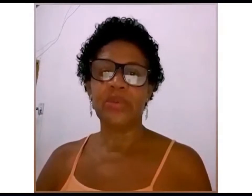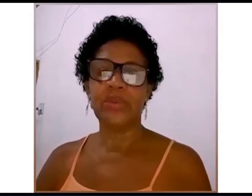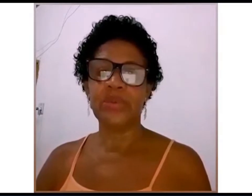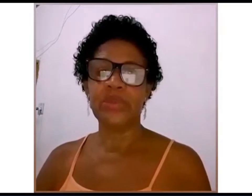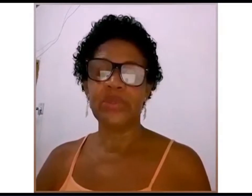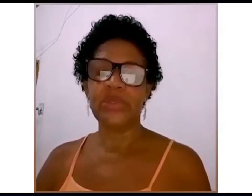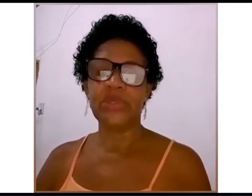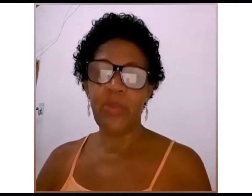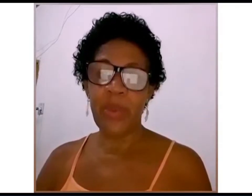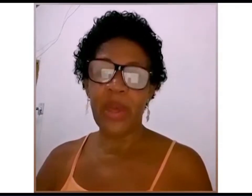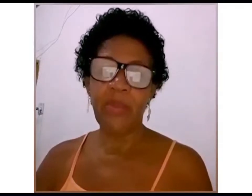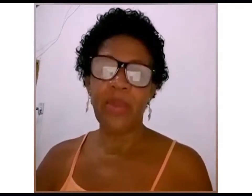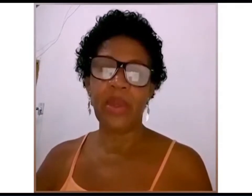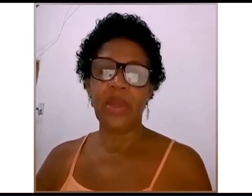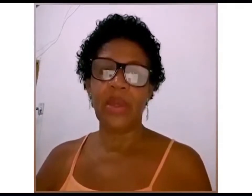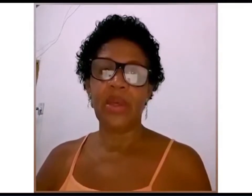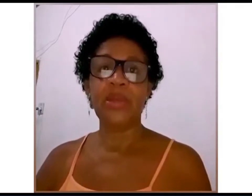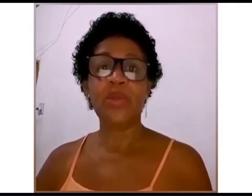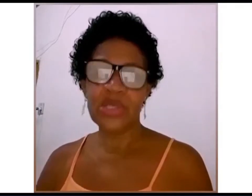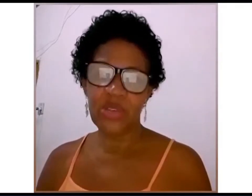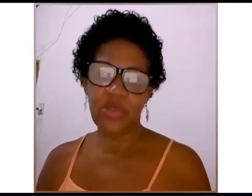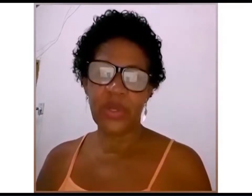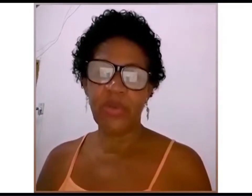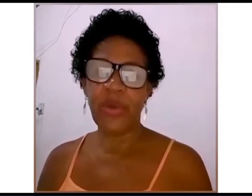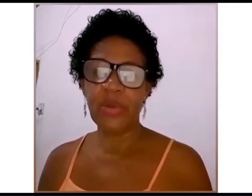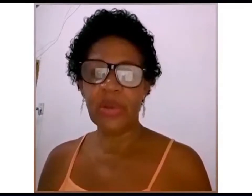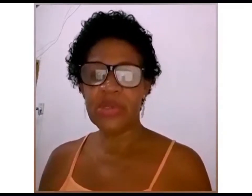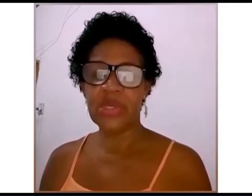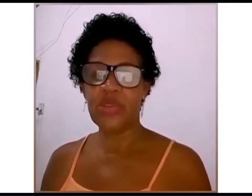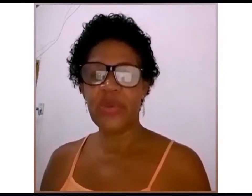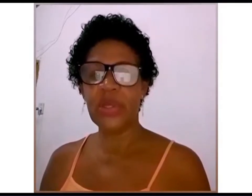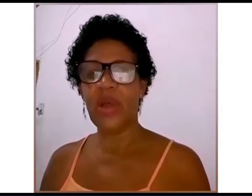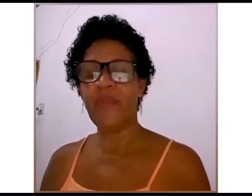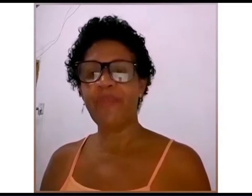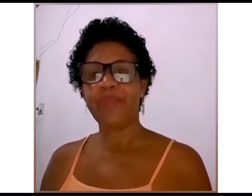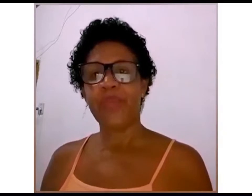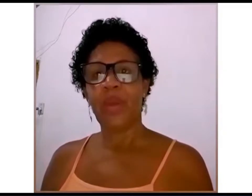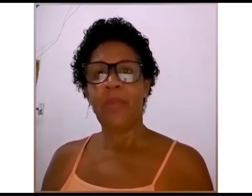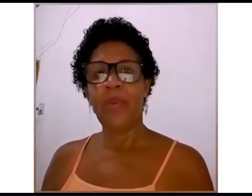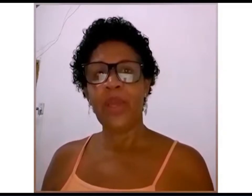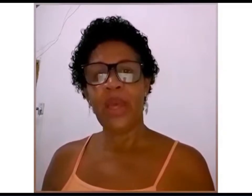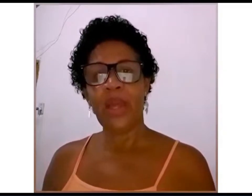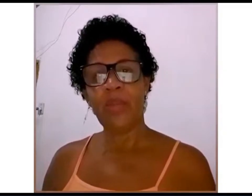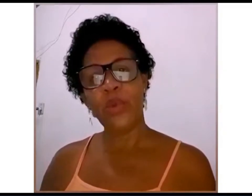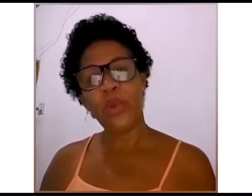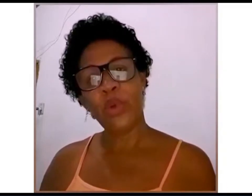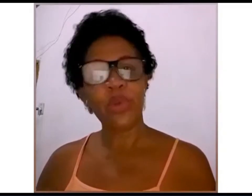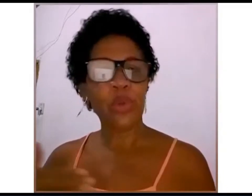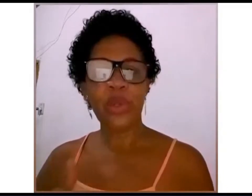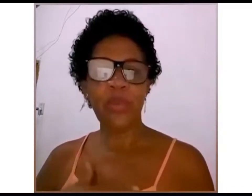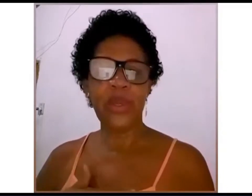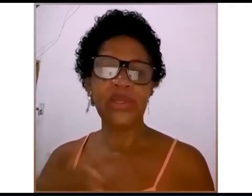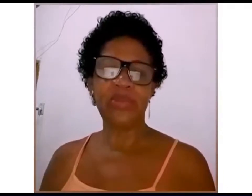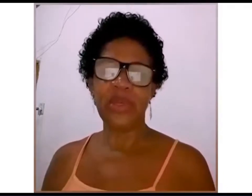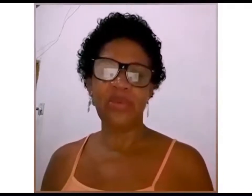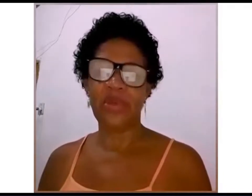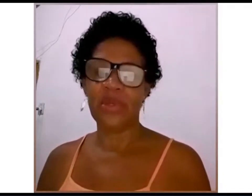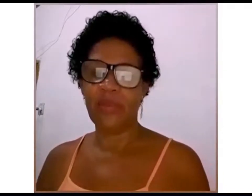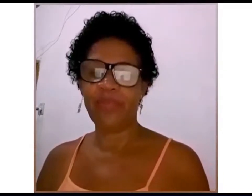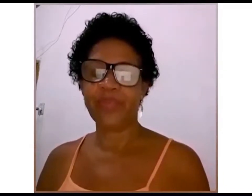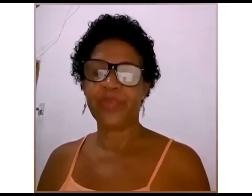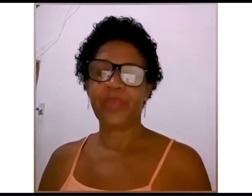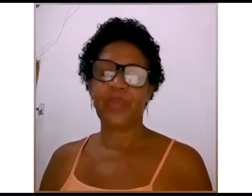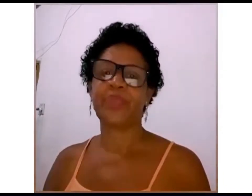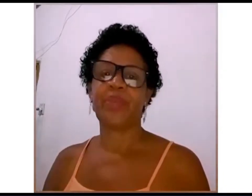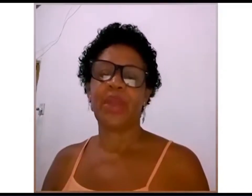do CPM em nossas vidas. Eu falo nossas vidas porque ela mudou totalmente a minha